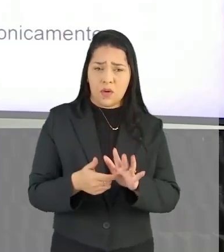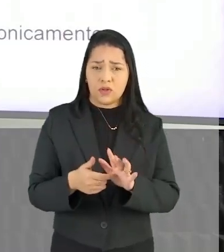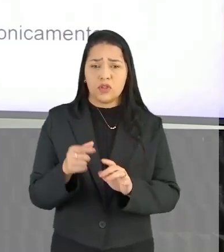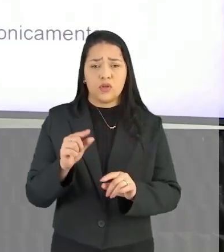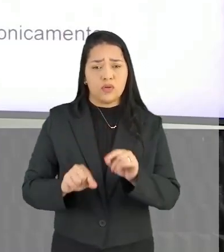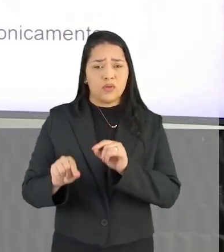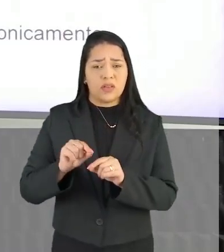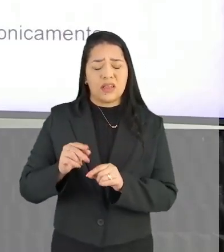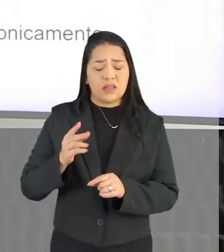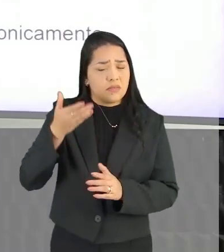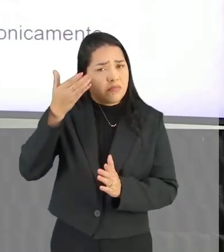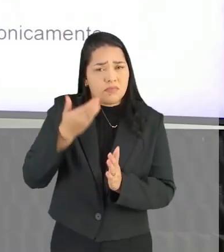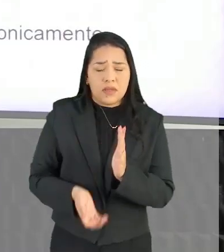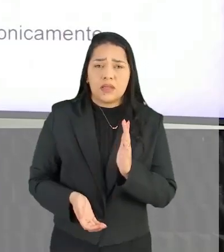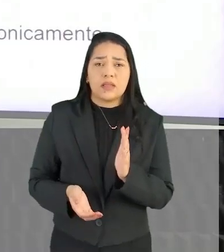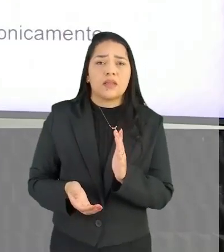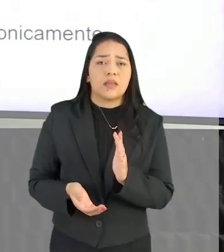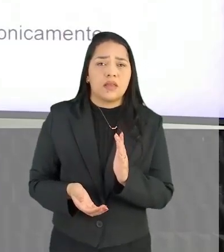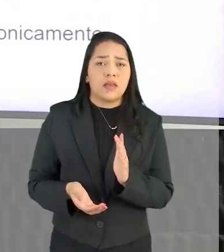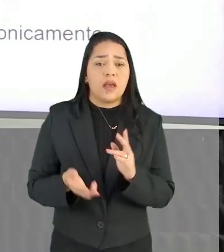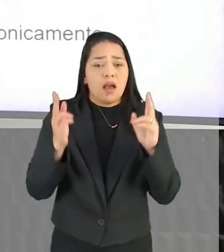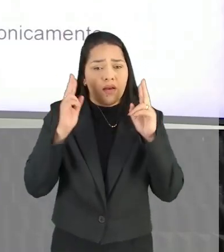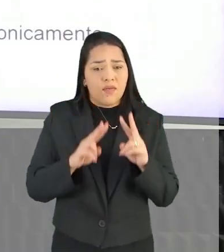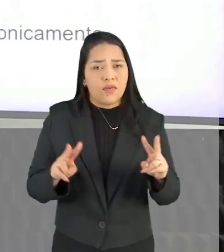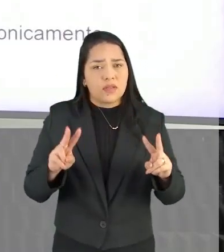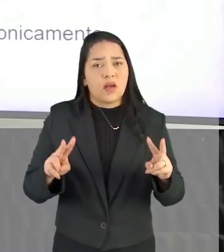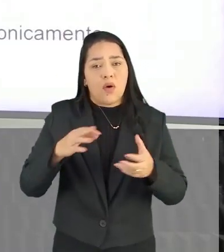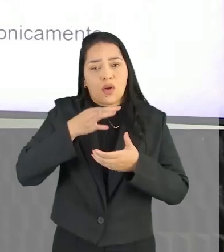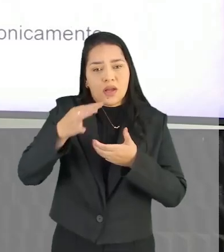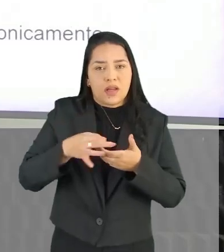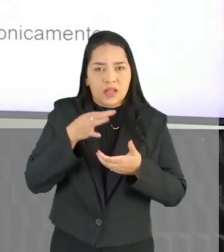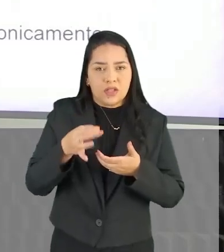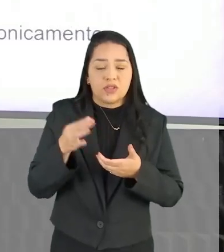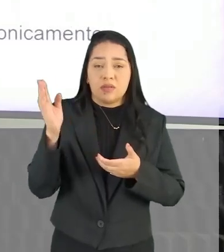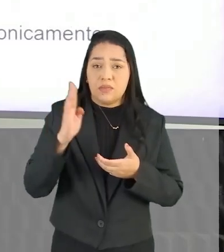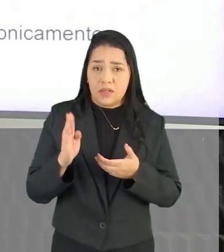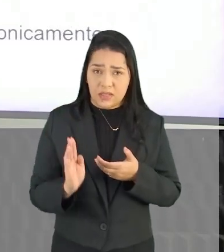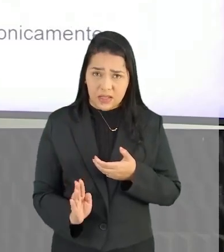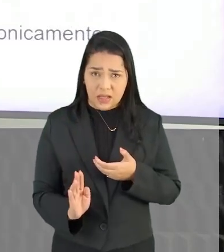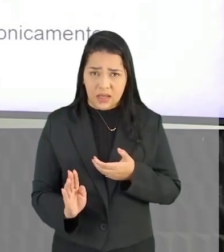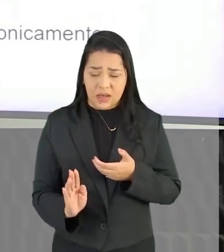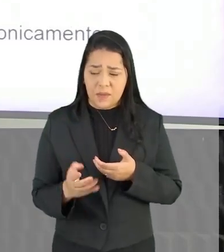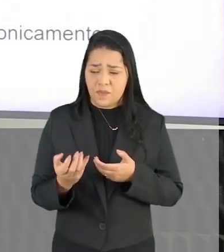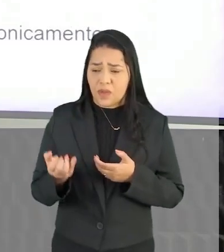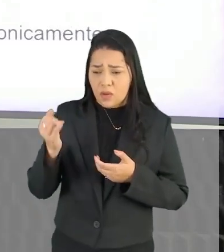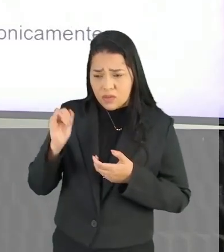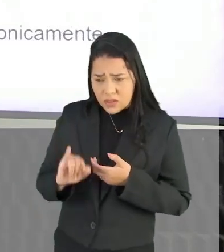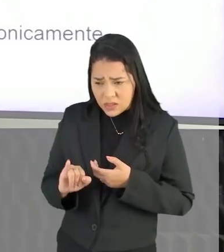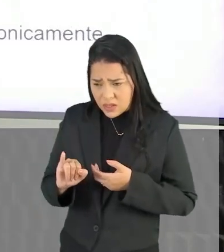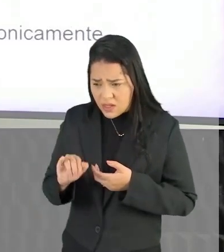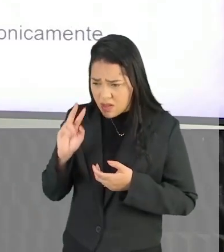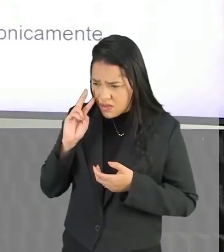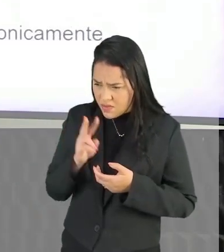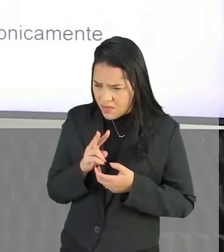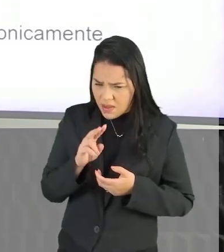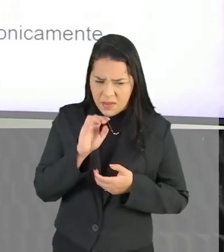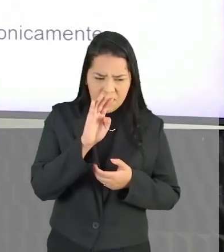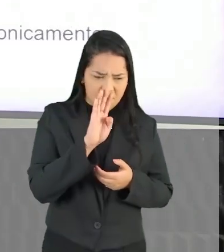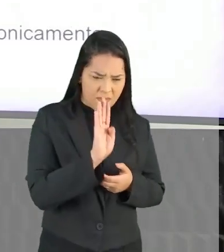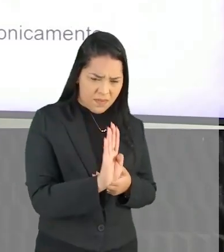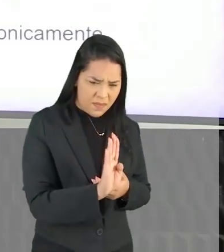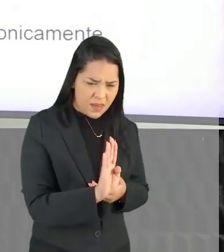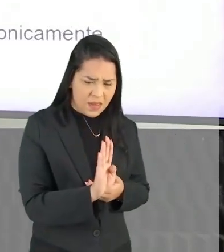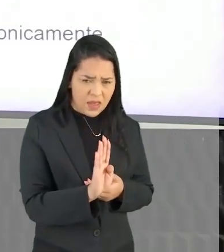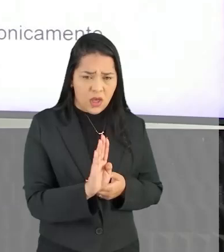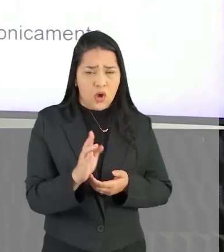Mas sem perder a visão crítica da realidade brasileira Então, se a gente for verificar O texto B, realmente